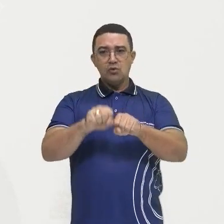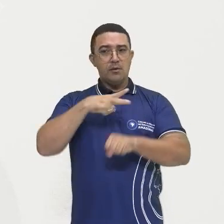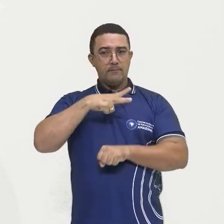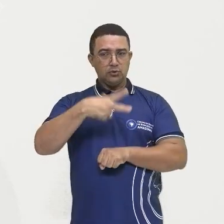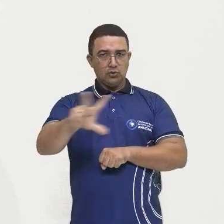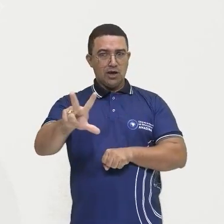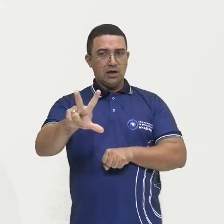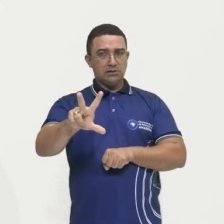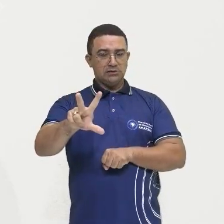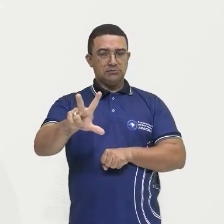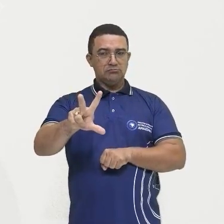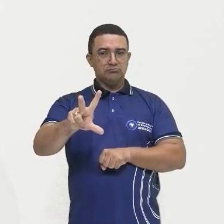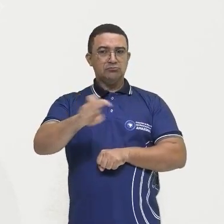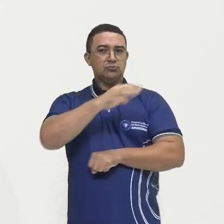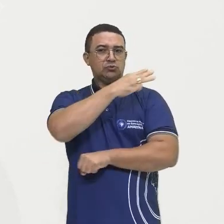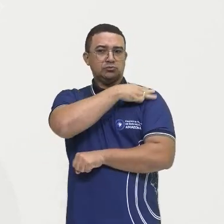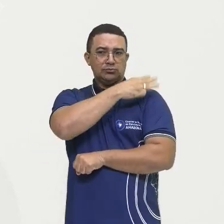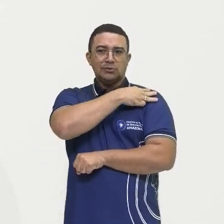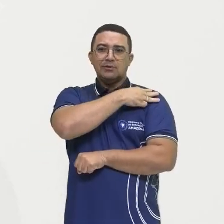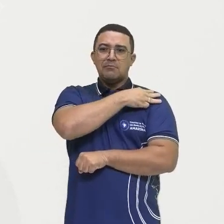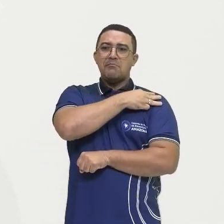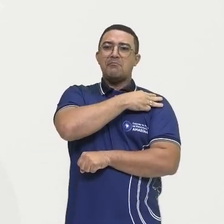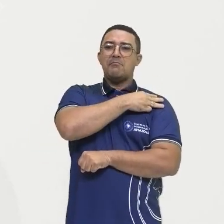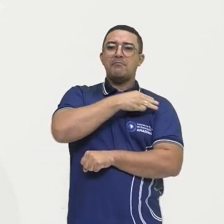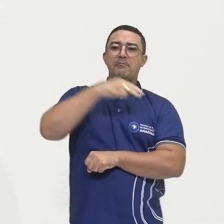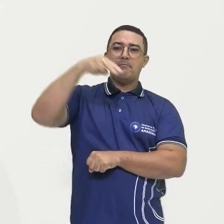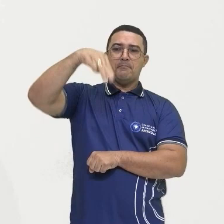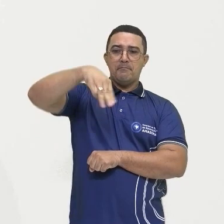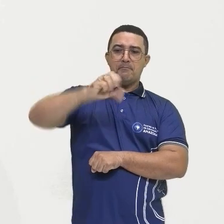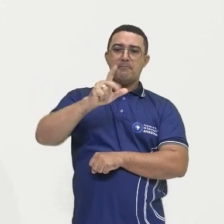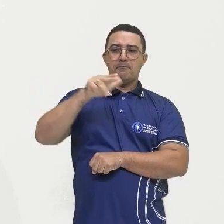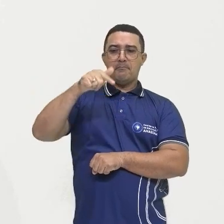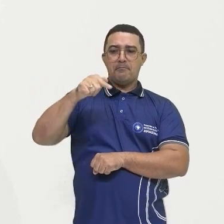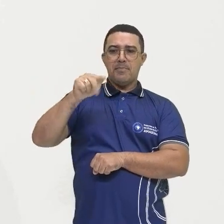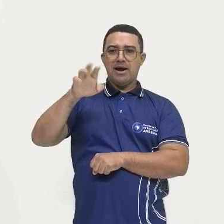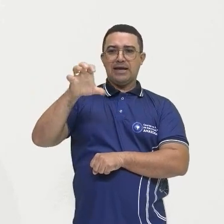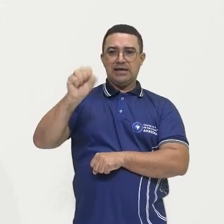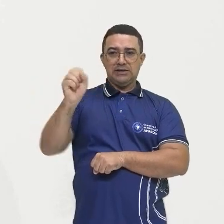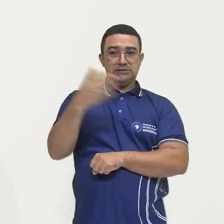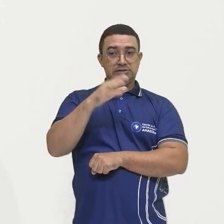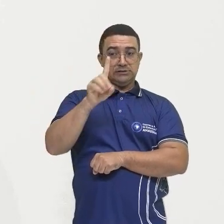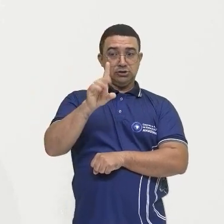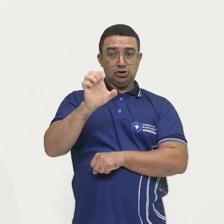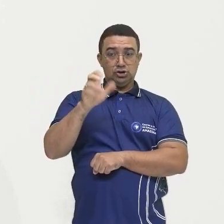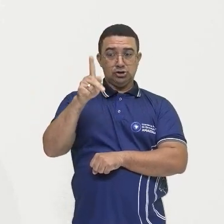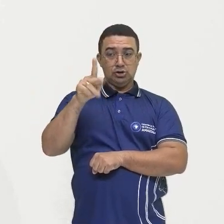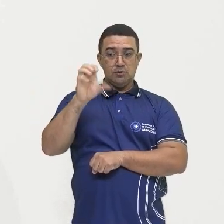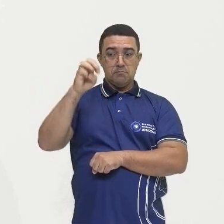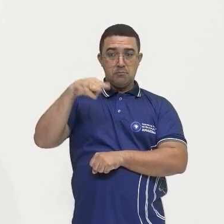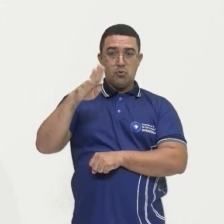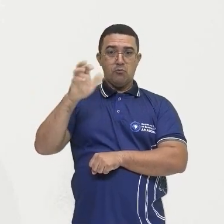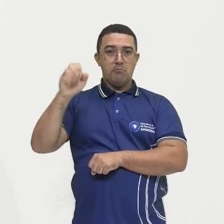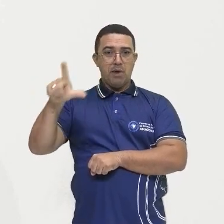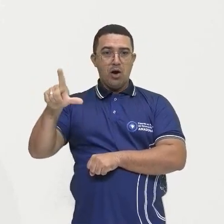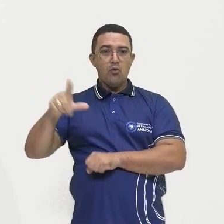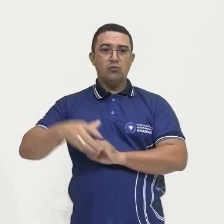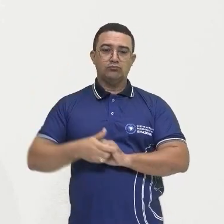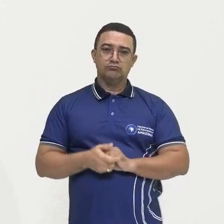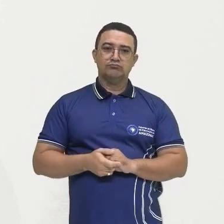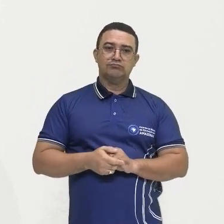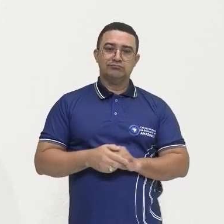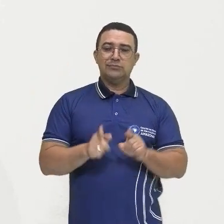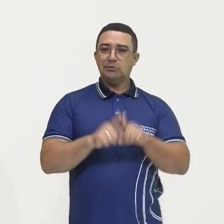Marquês de Pombal, né? A Companhia Geral do Grão-Pará e Maranhão. E isso, inclusive, vai